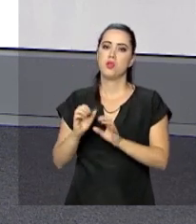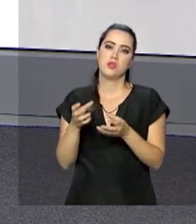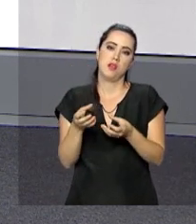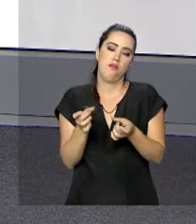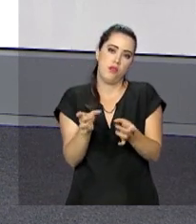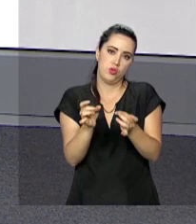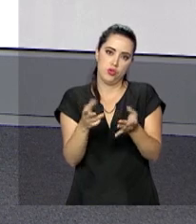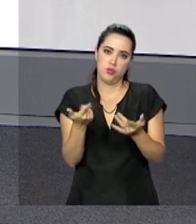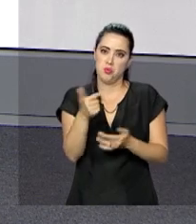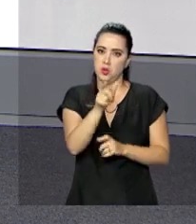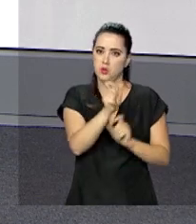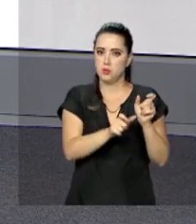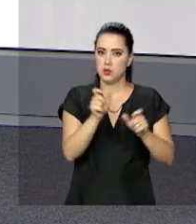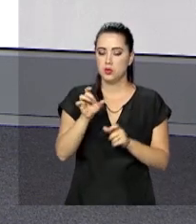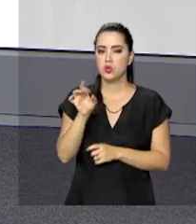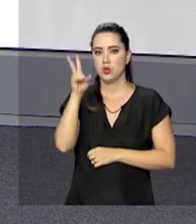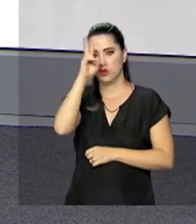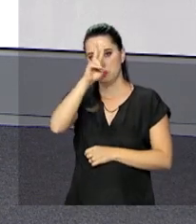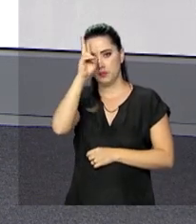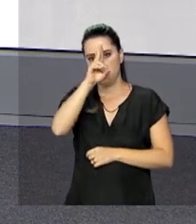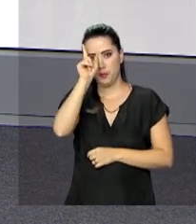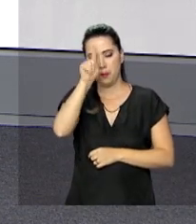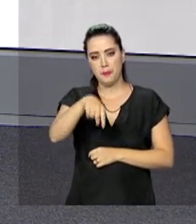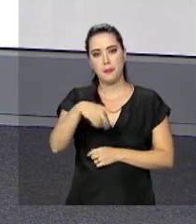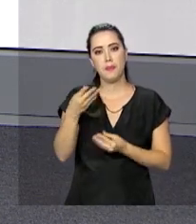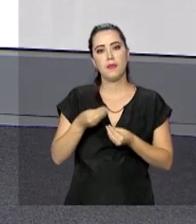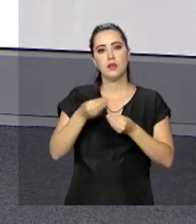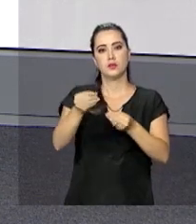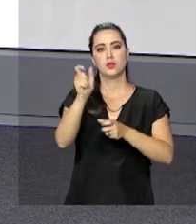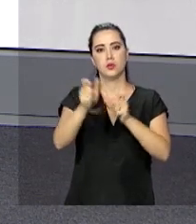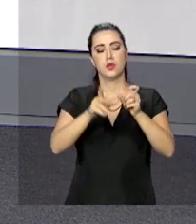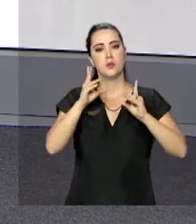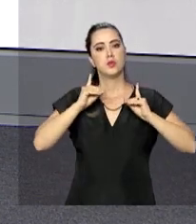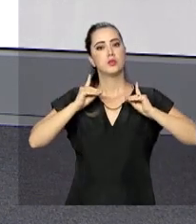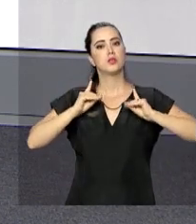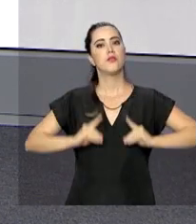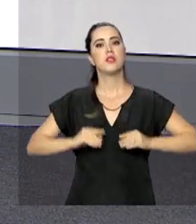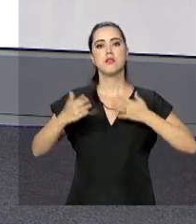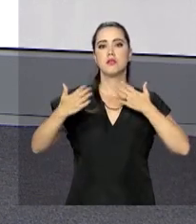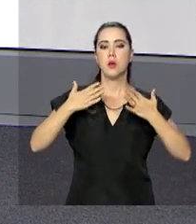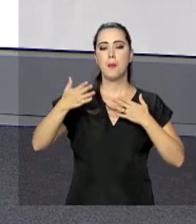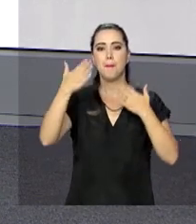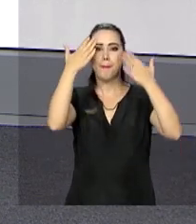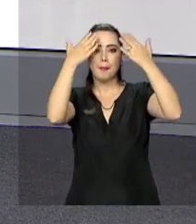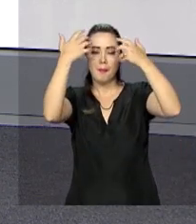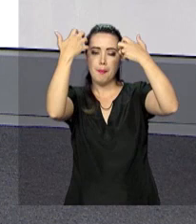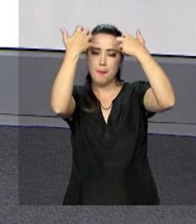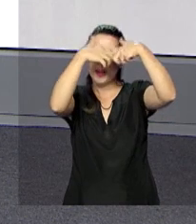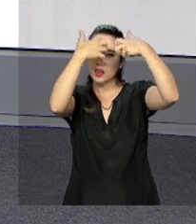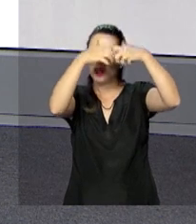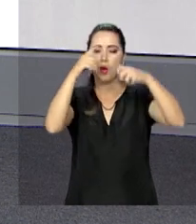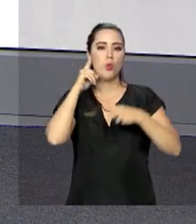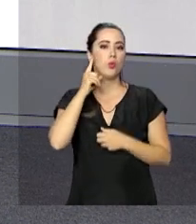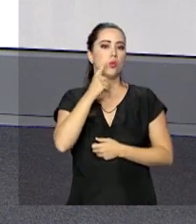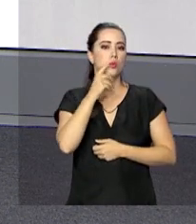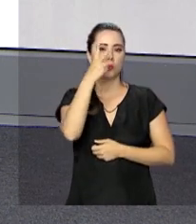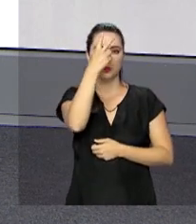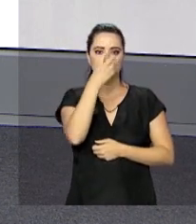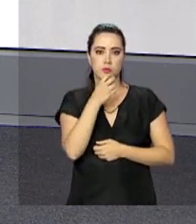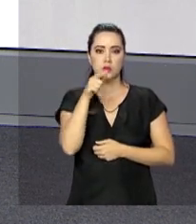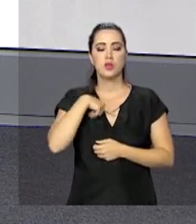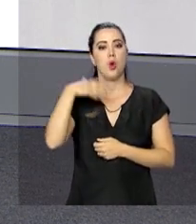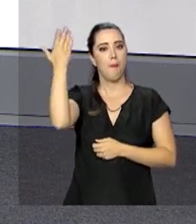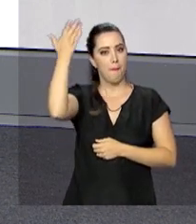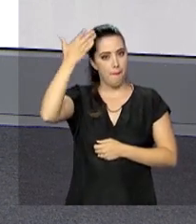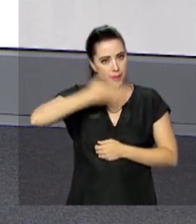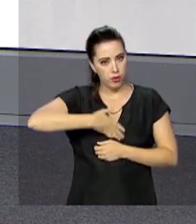outros passageiros. Só lembrando que o passe livre é concedido a pessoas com deficiência física, mental, auditiva ou visual